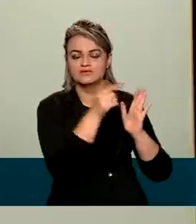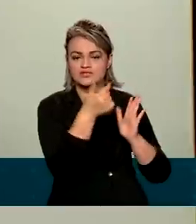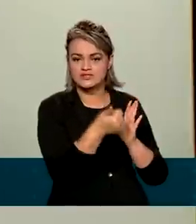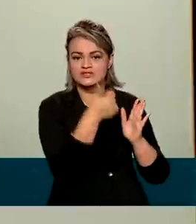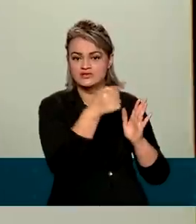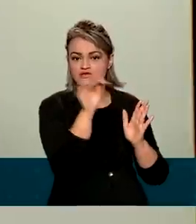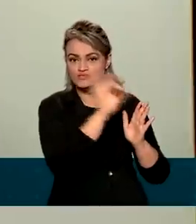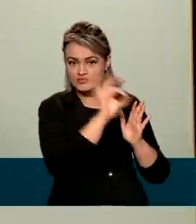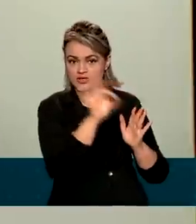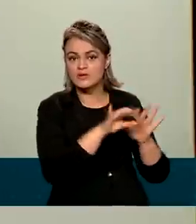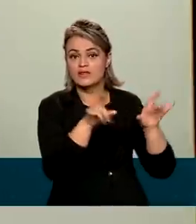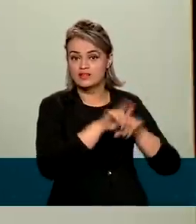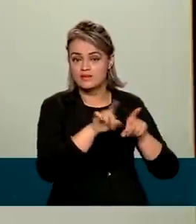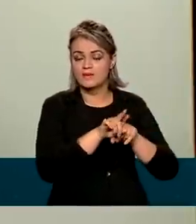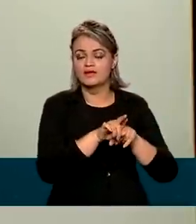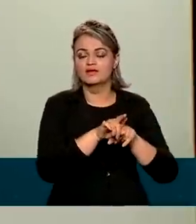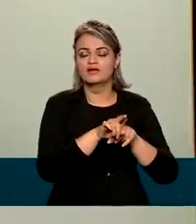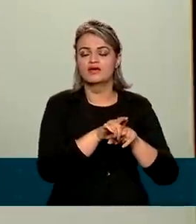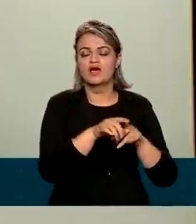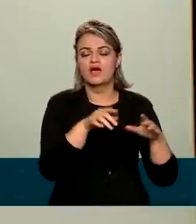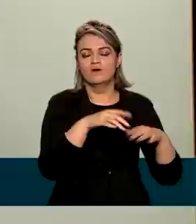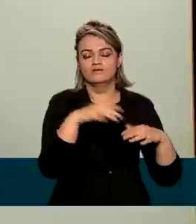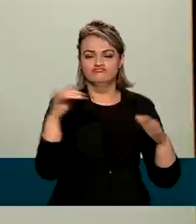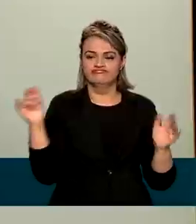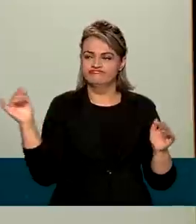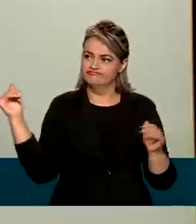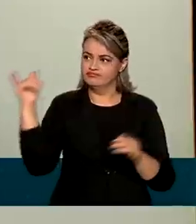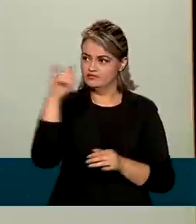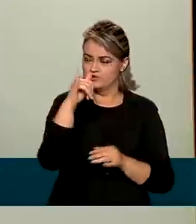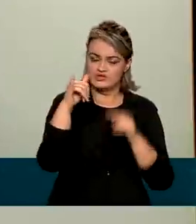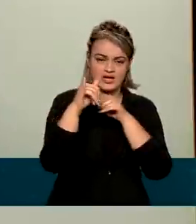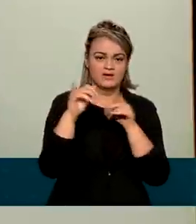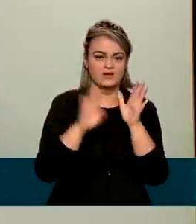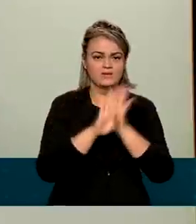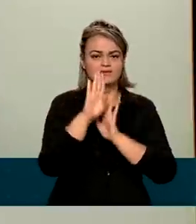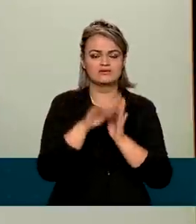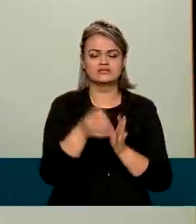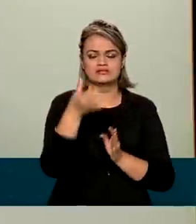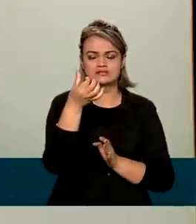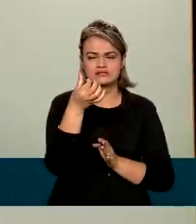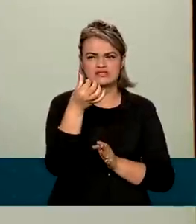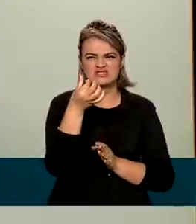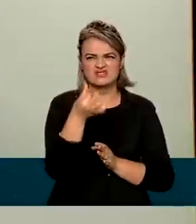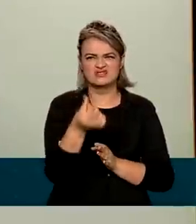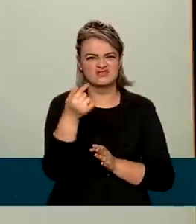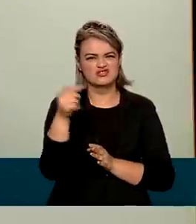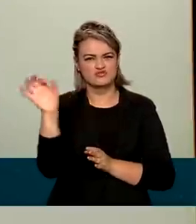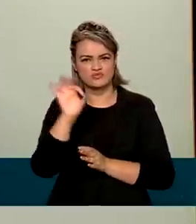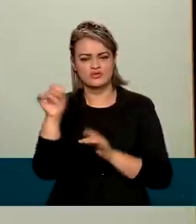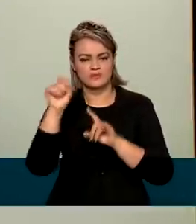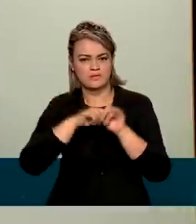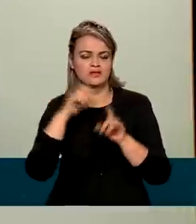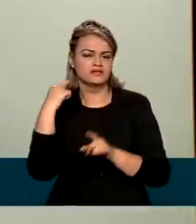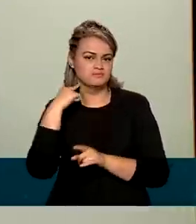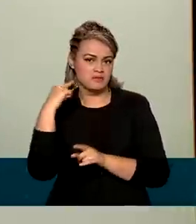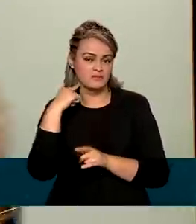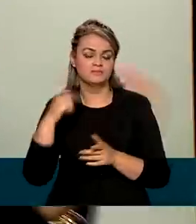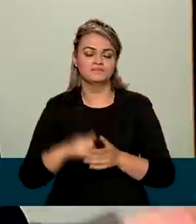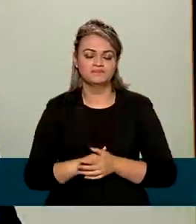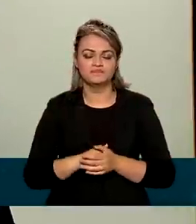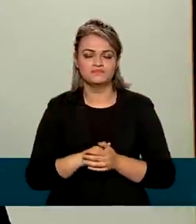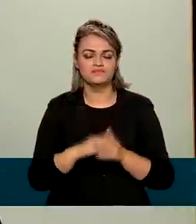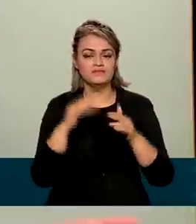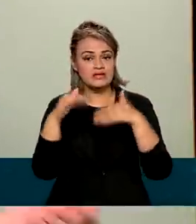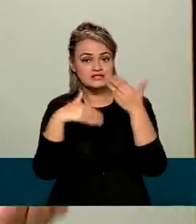e também o transporte aéreo, que cresceu 60,7% em maio. Ora, com esse